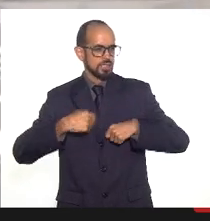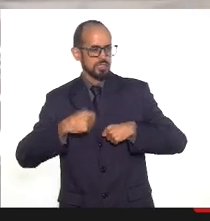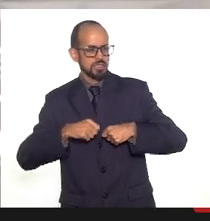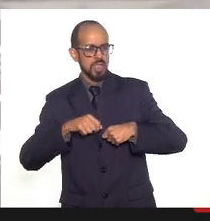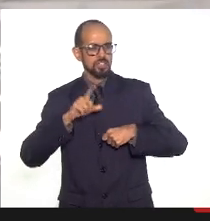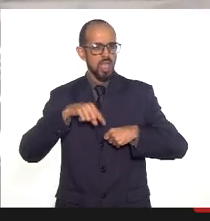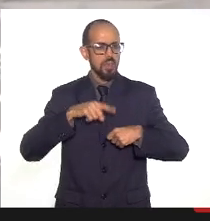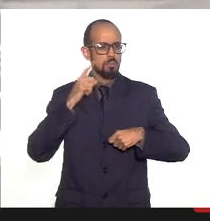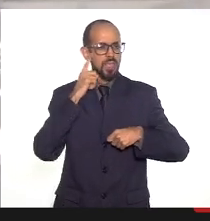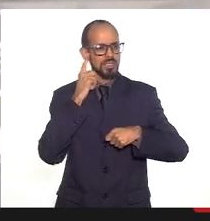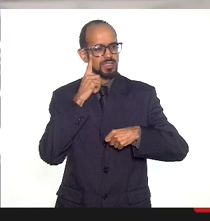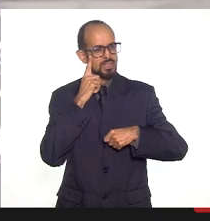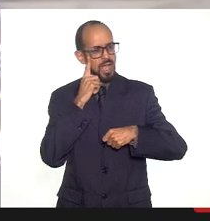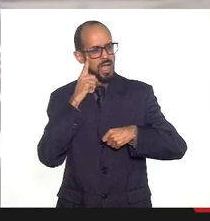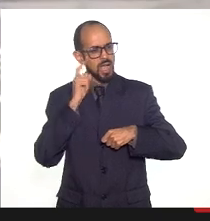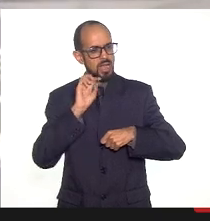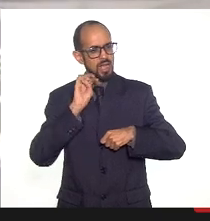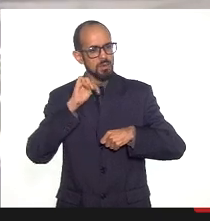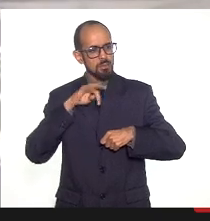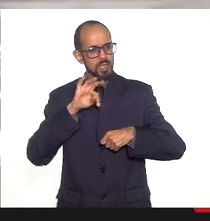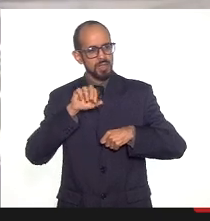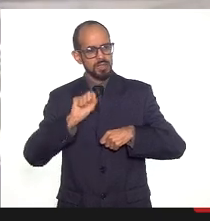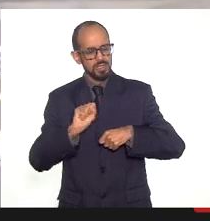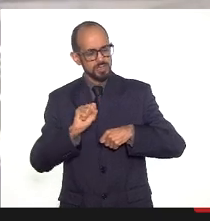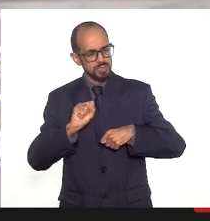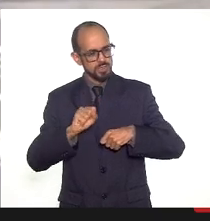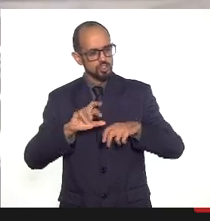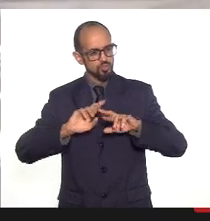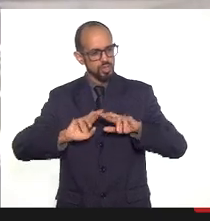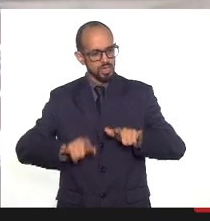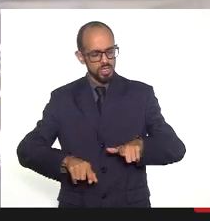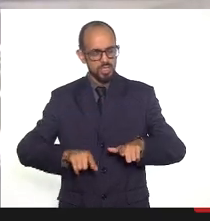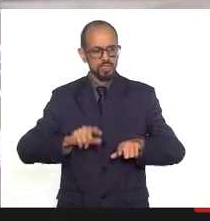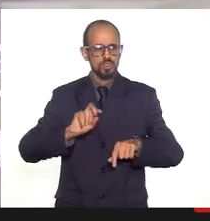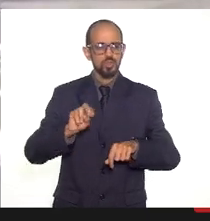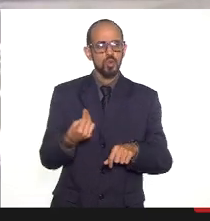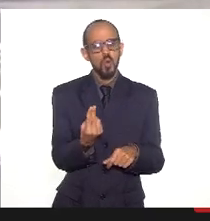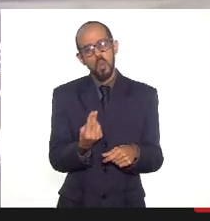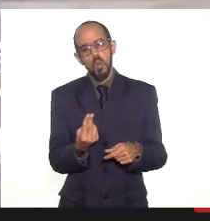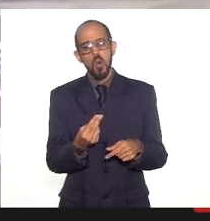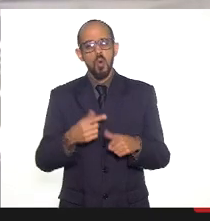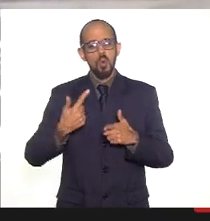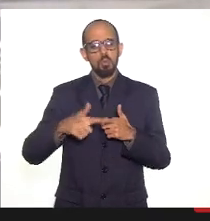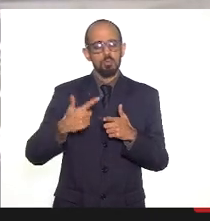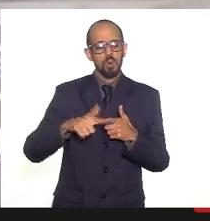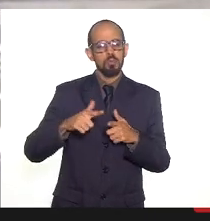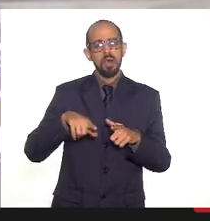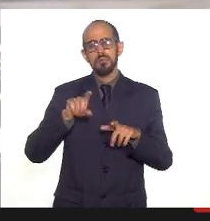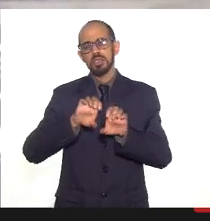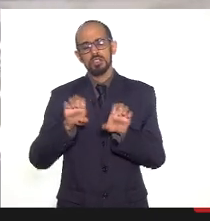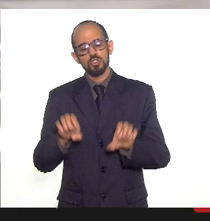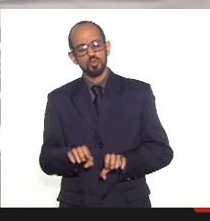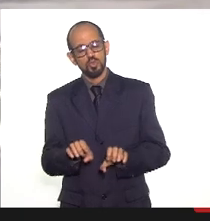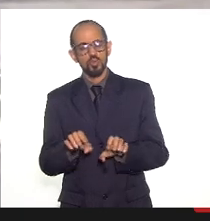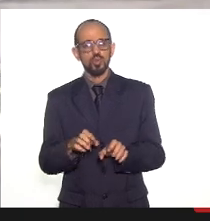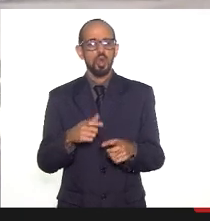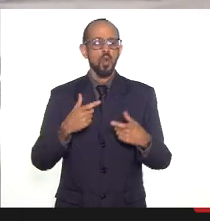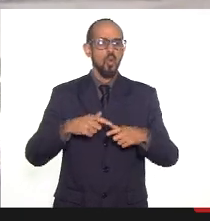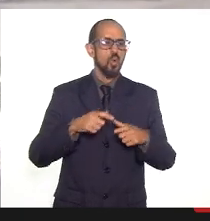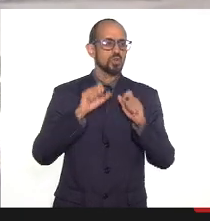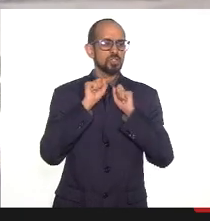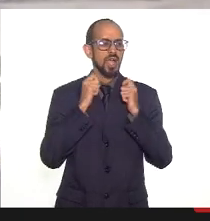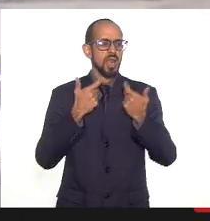pensar as metas de uma forma diferente a questão estrutural onde a CBU